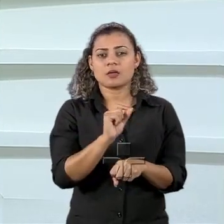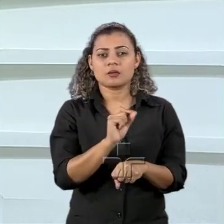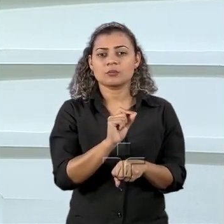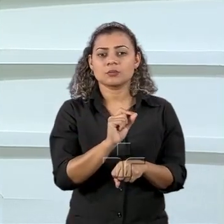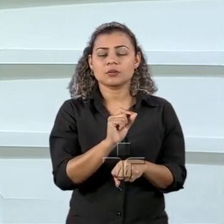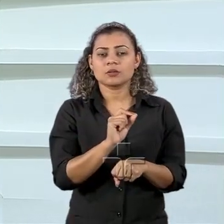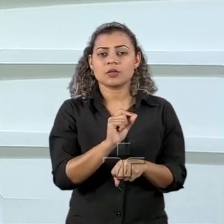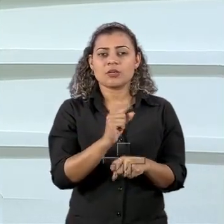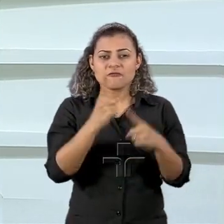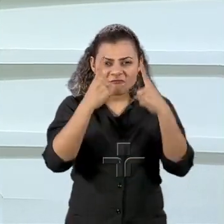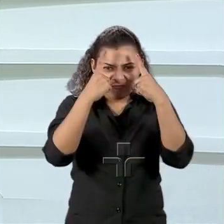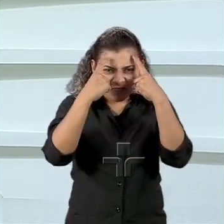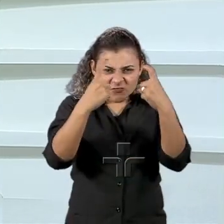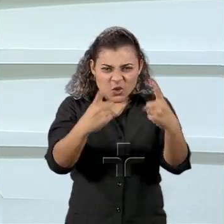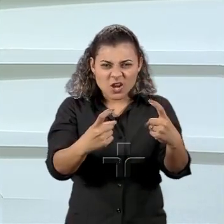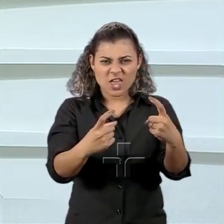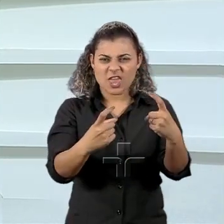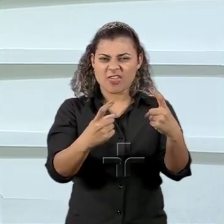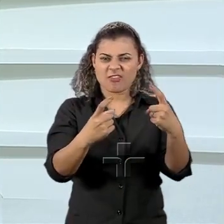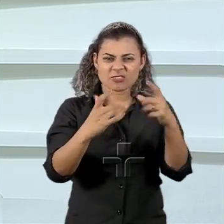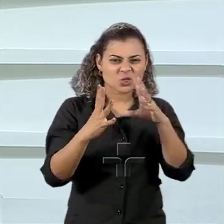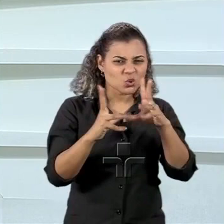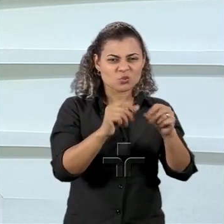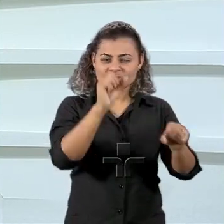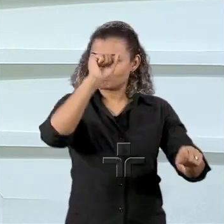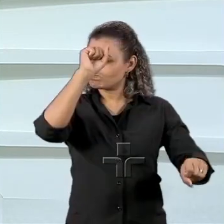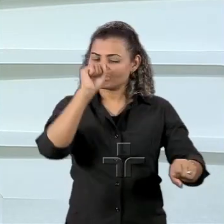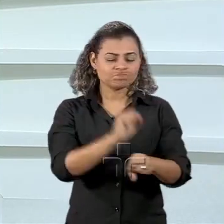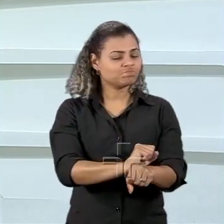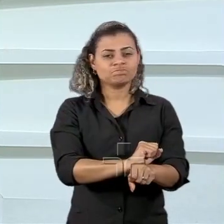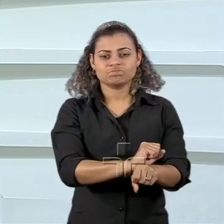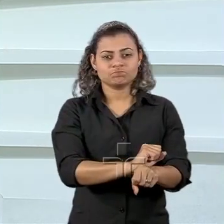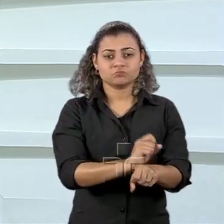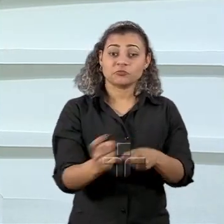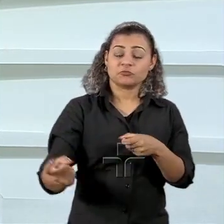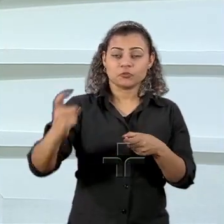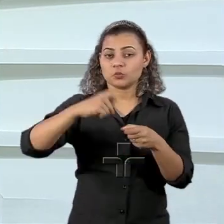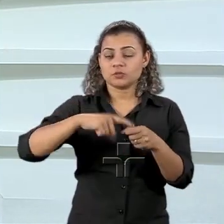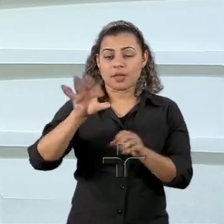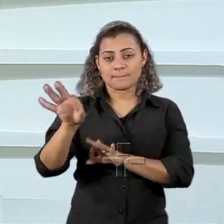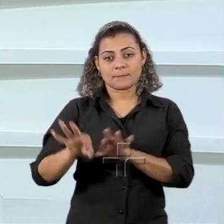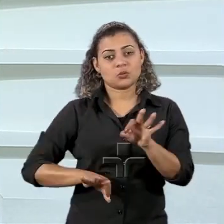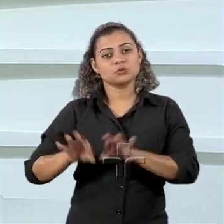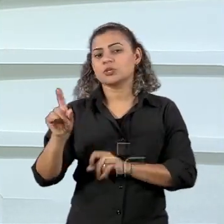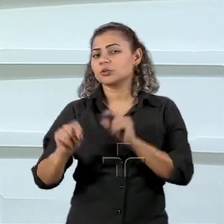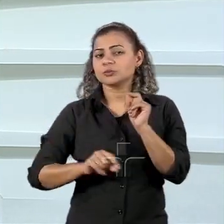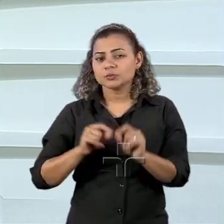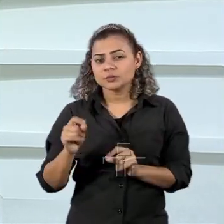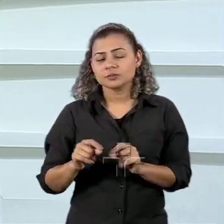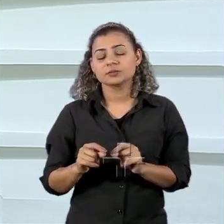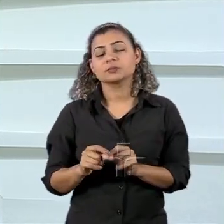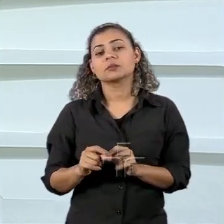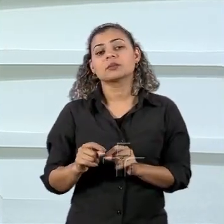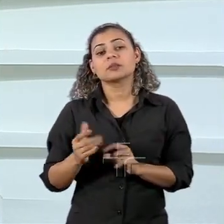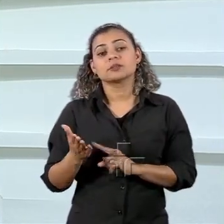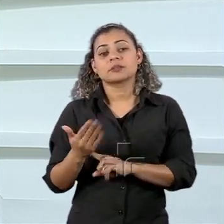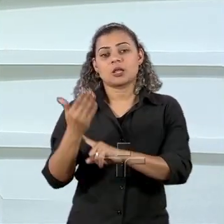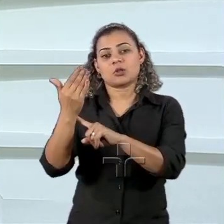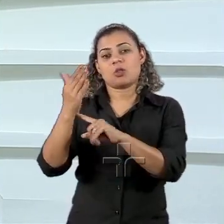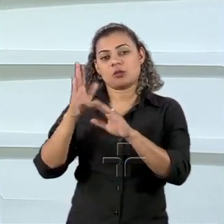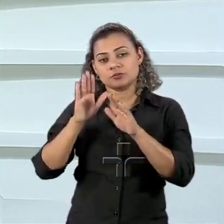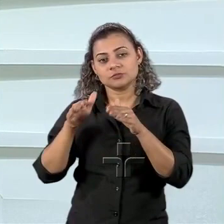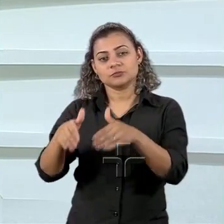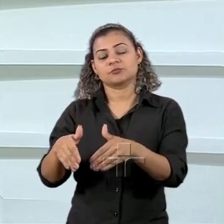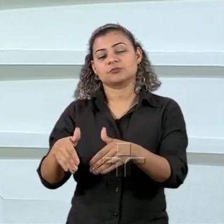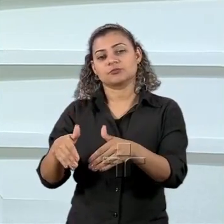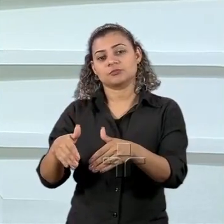violenta de desnacionalização e retomar um projeto desenvolvimento tecnológico e política